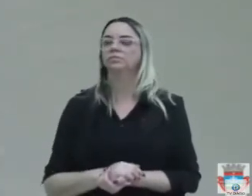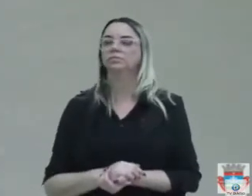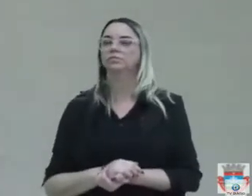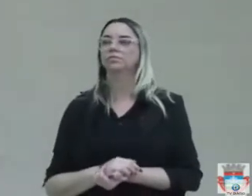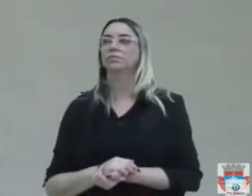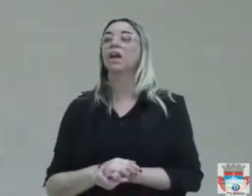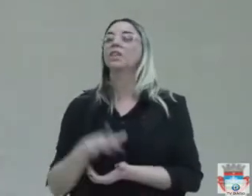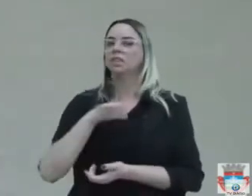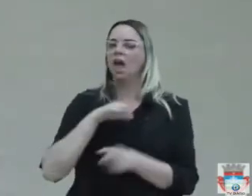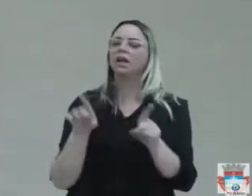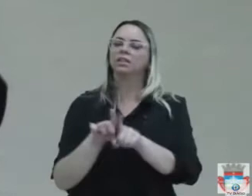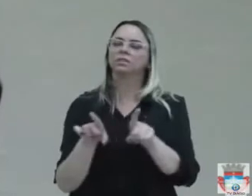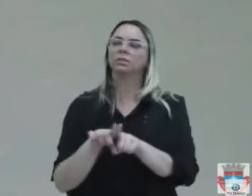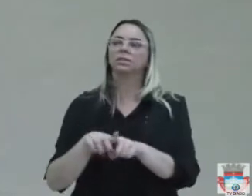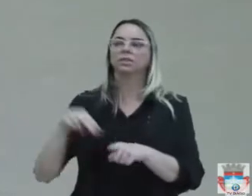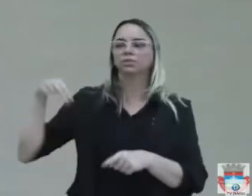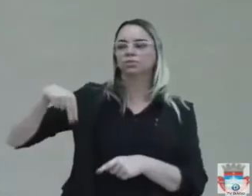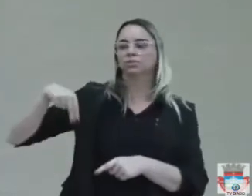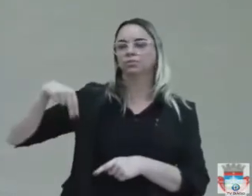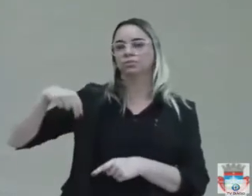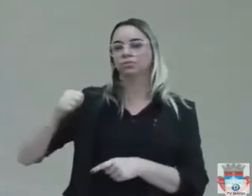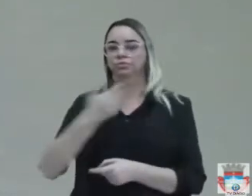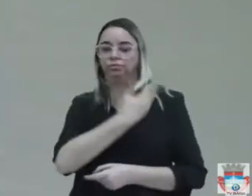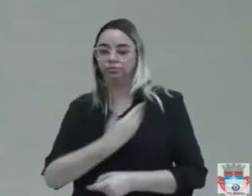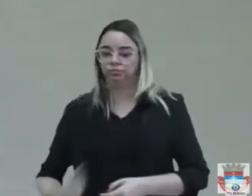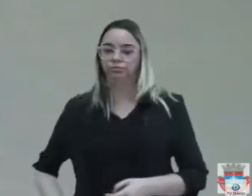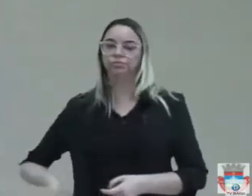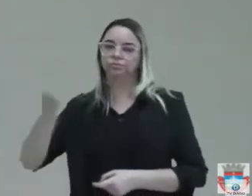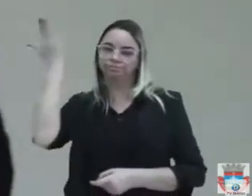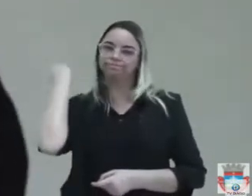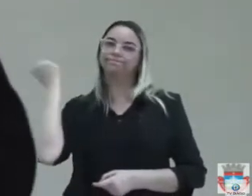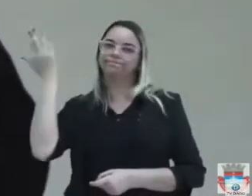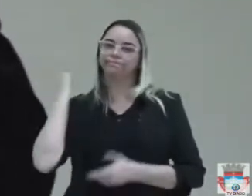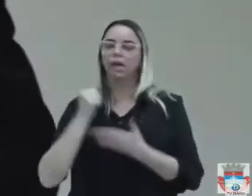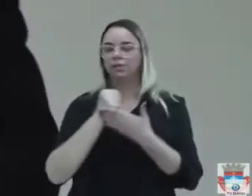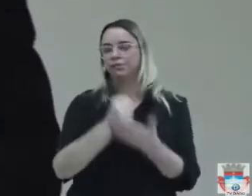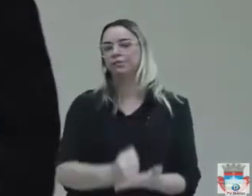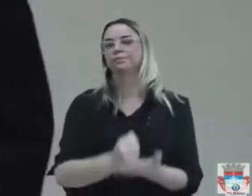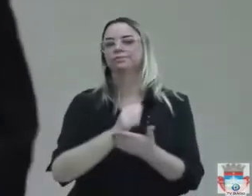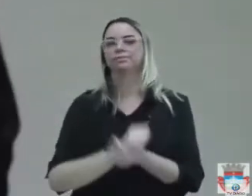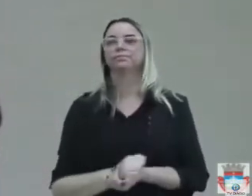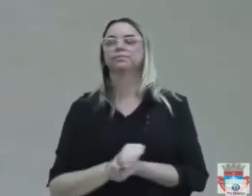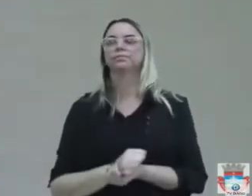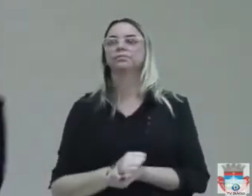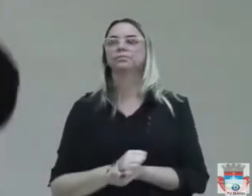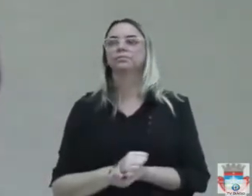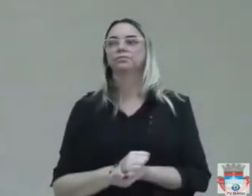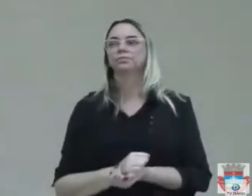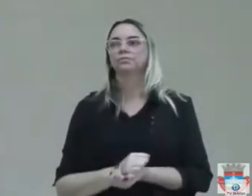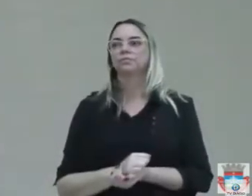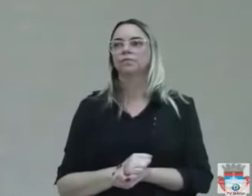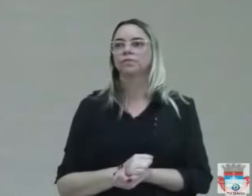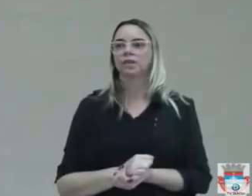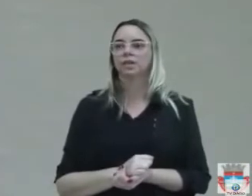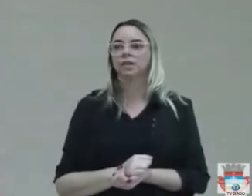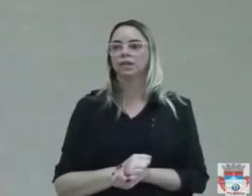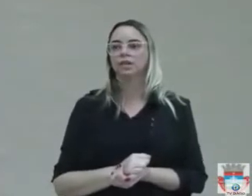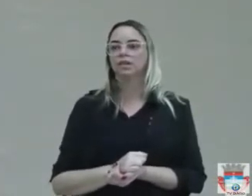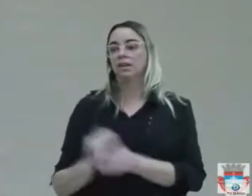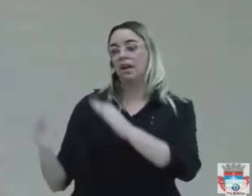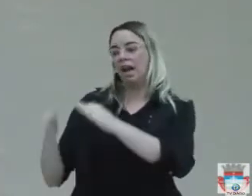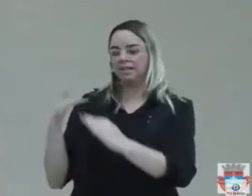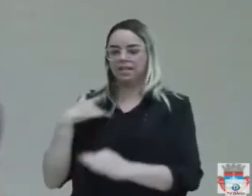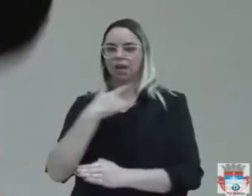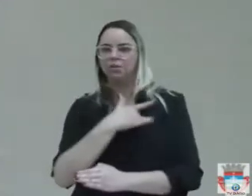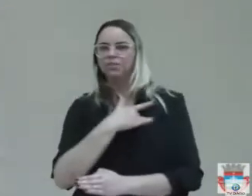E ainda tem a de Nilton, essa gestão anterior que fez isso. Quando não tinha um posto de saúde lá no Tamanduá, a gestão anterior construiu,